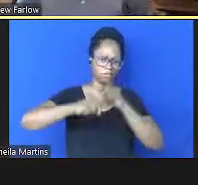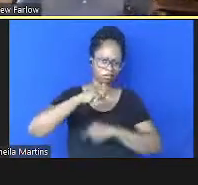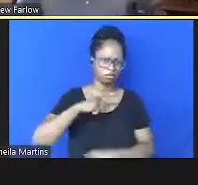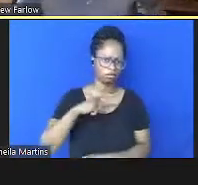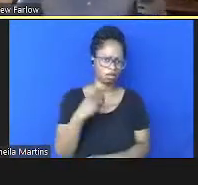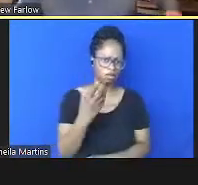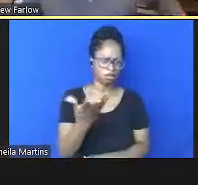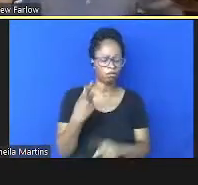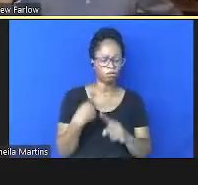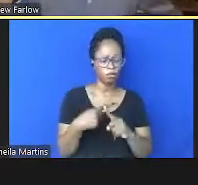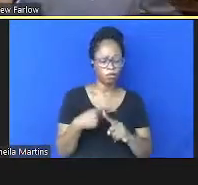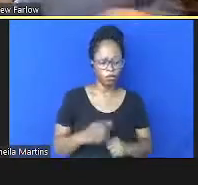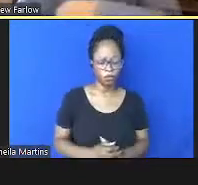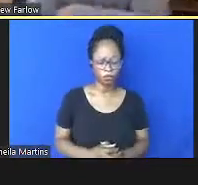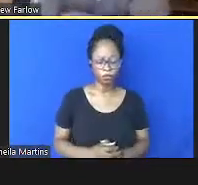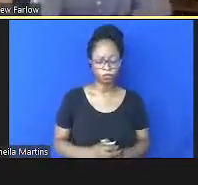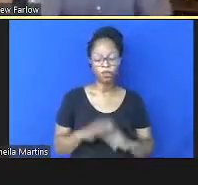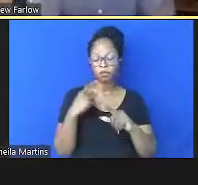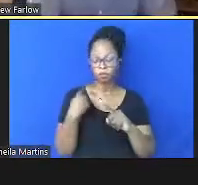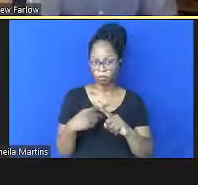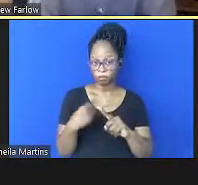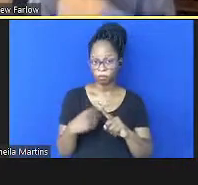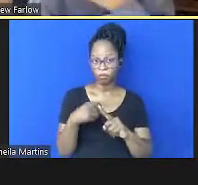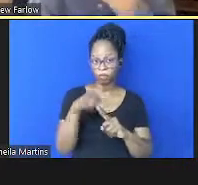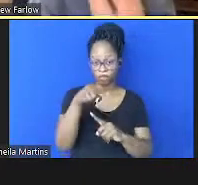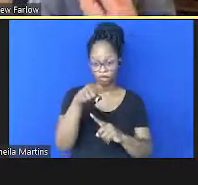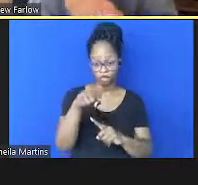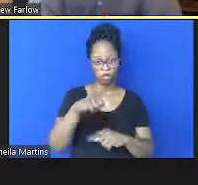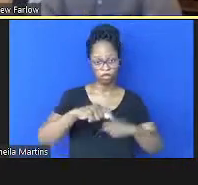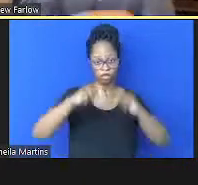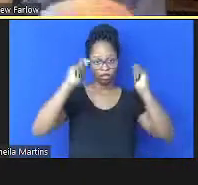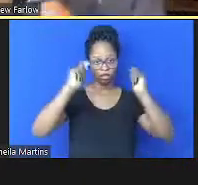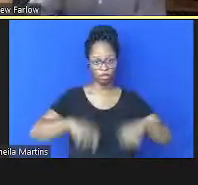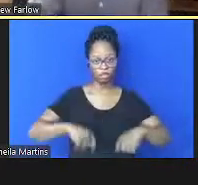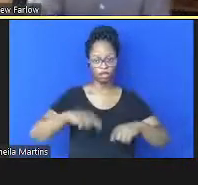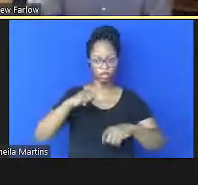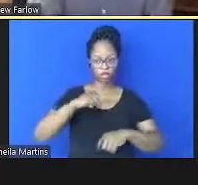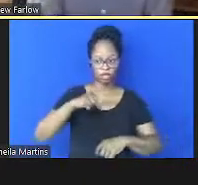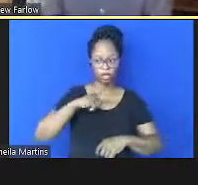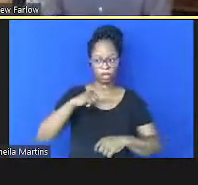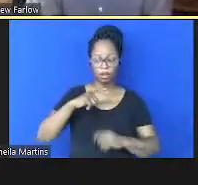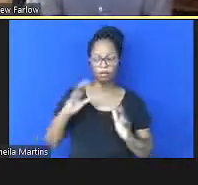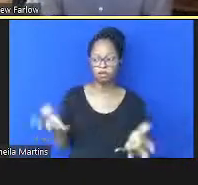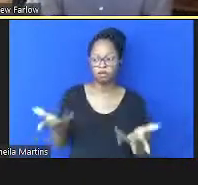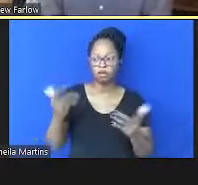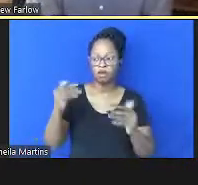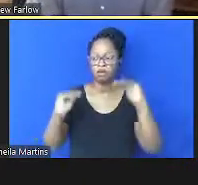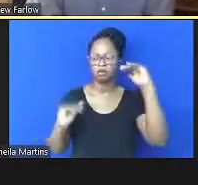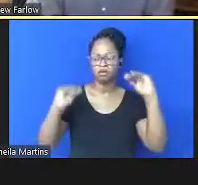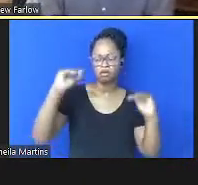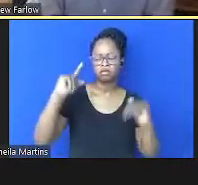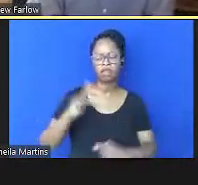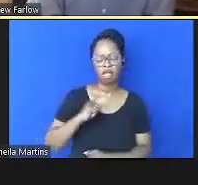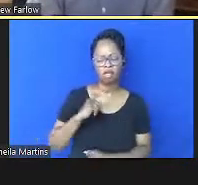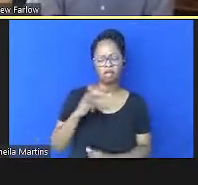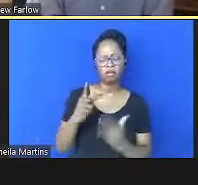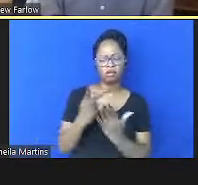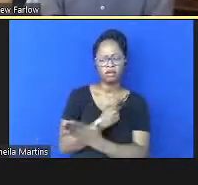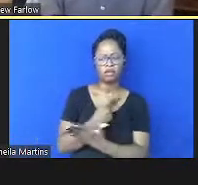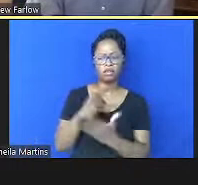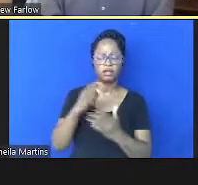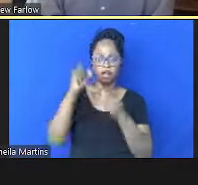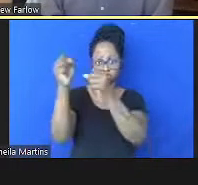porque eles magnificam as desigualdades incluindo as de poder